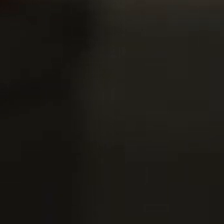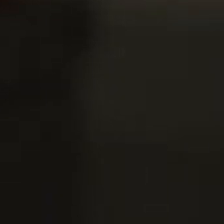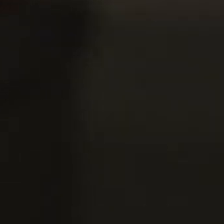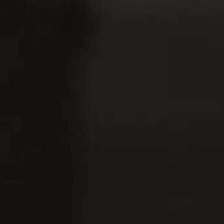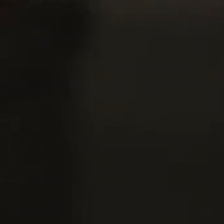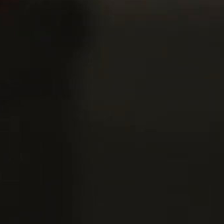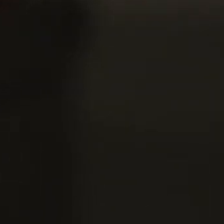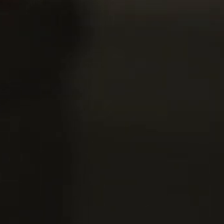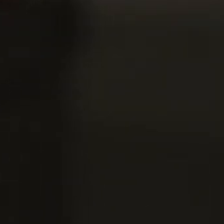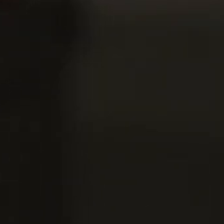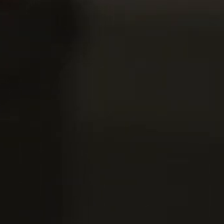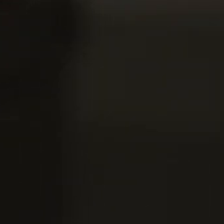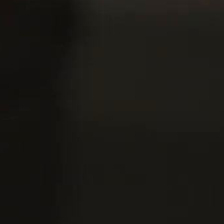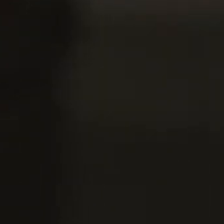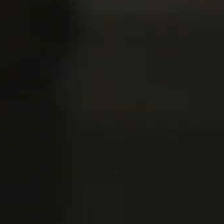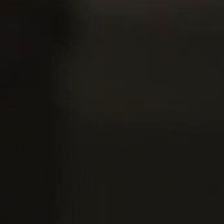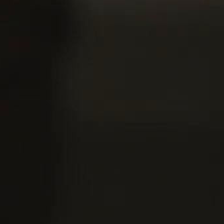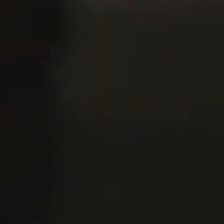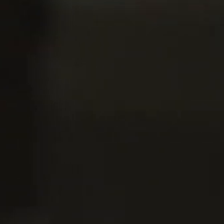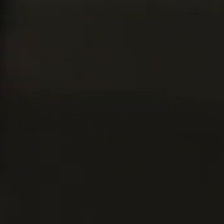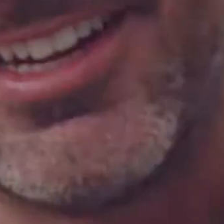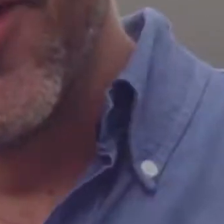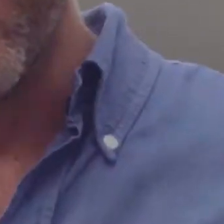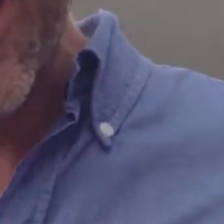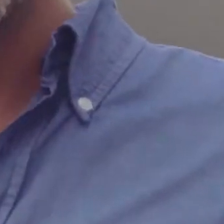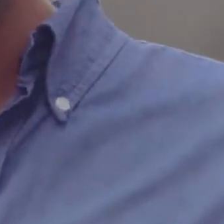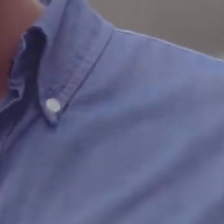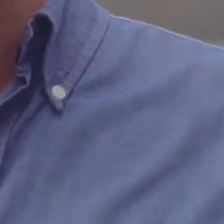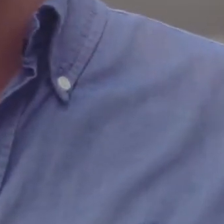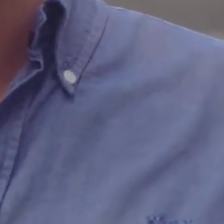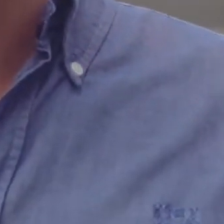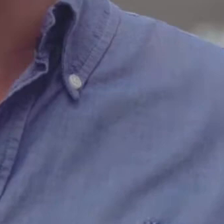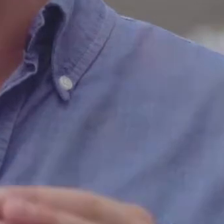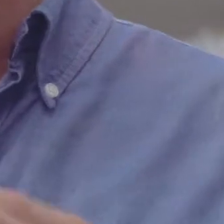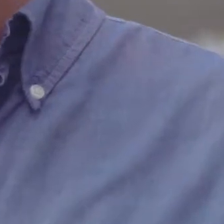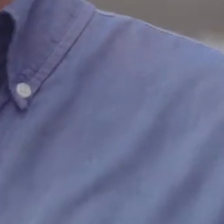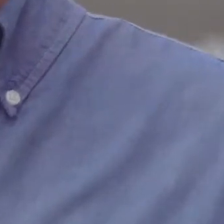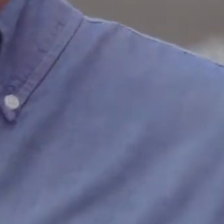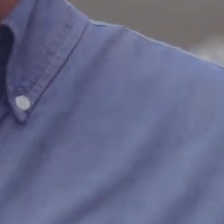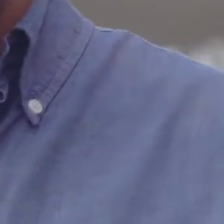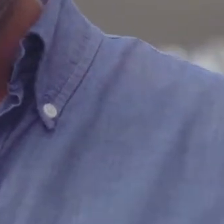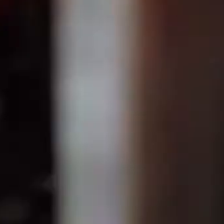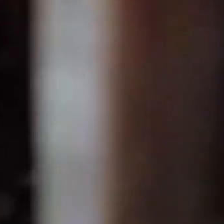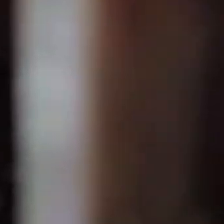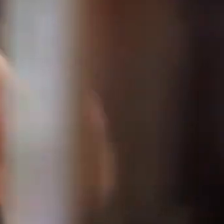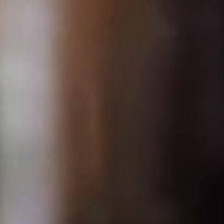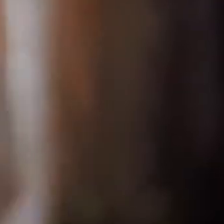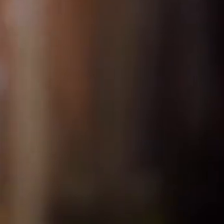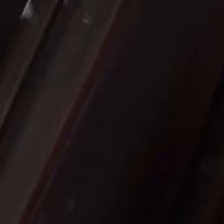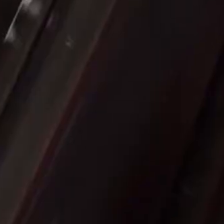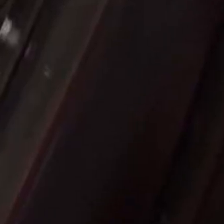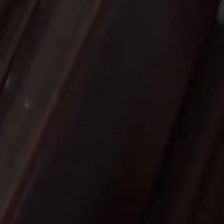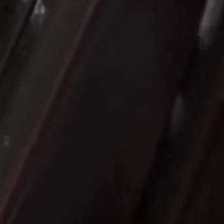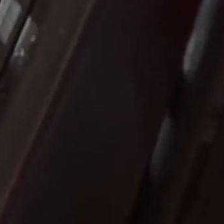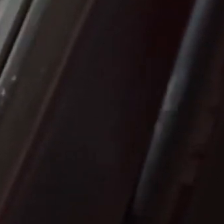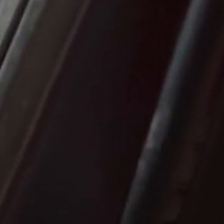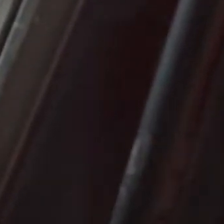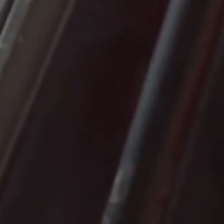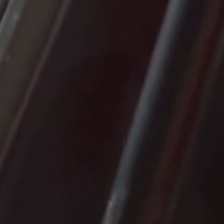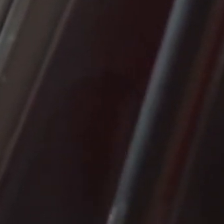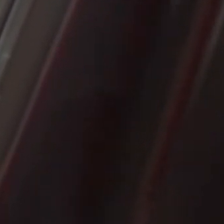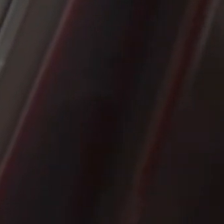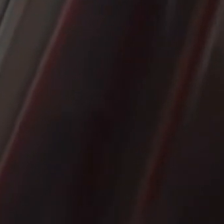Meia hora a mais de sono? O relógio não vai te dar. Mais? Só com Dura Mais. Com a gasolina Dura Mais da